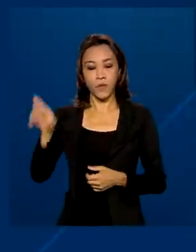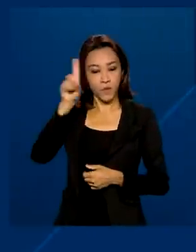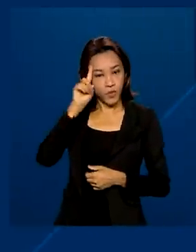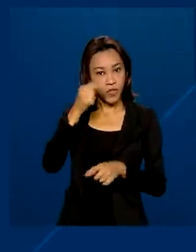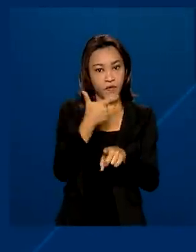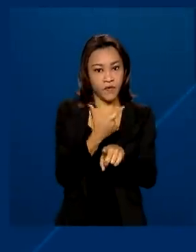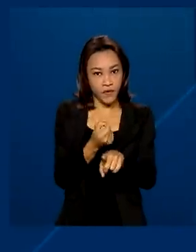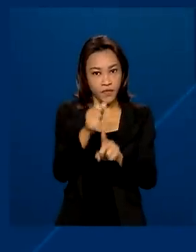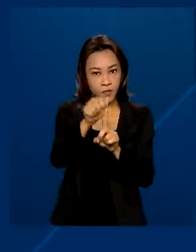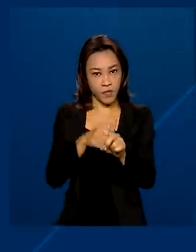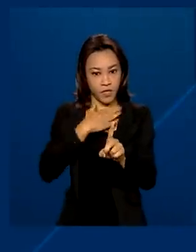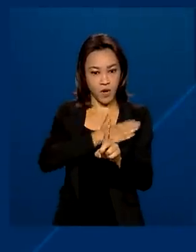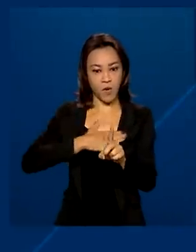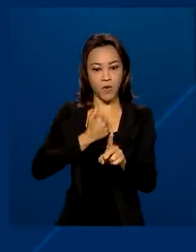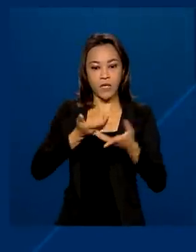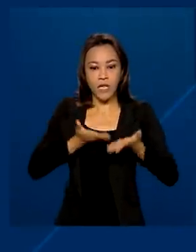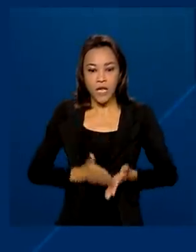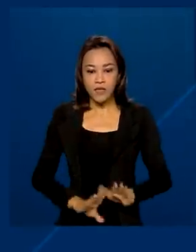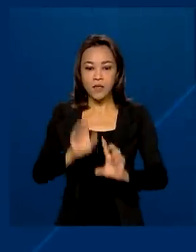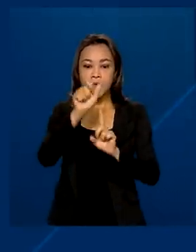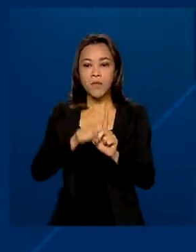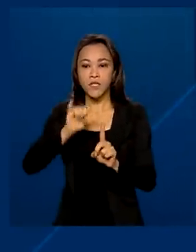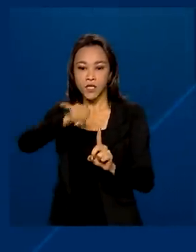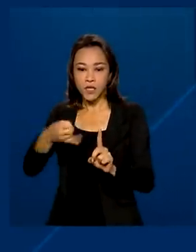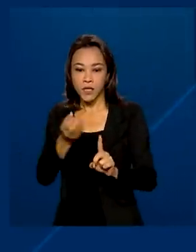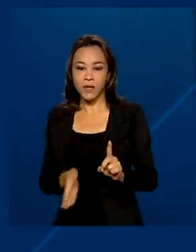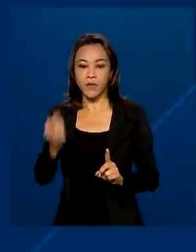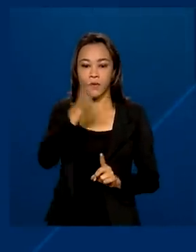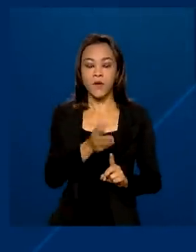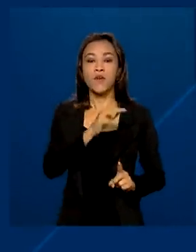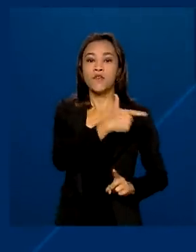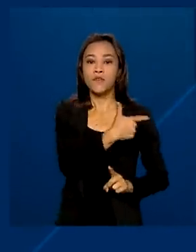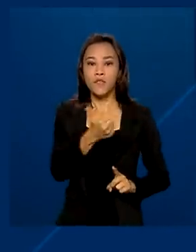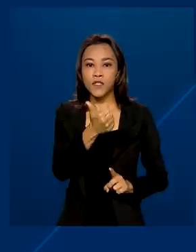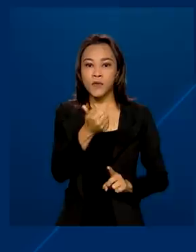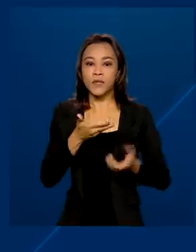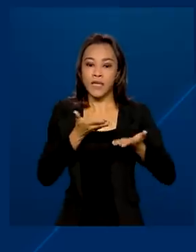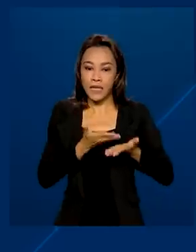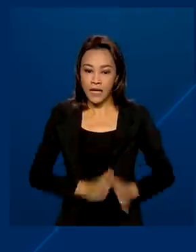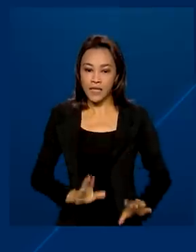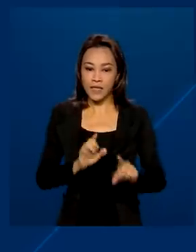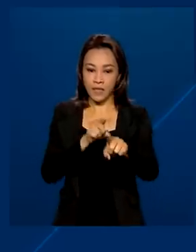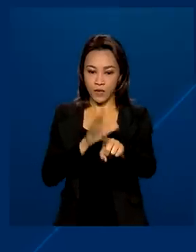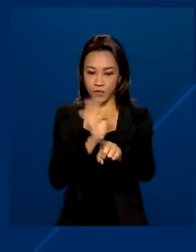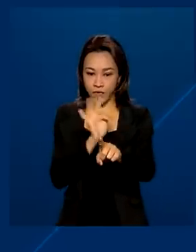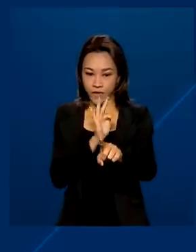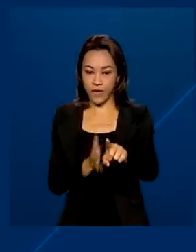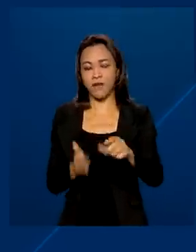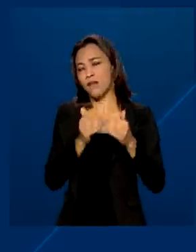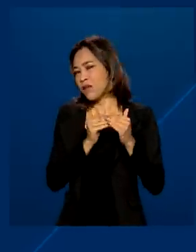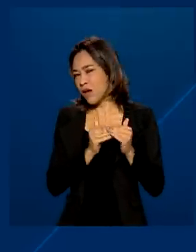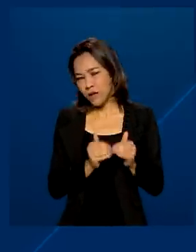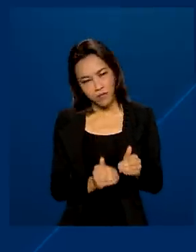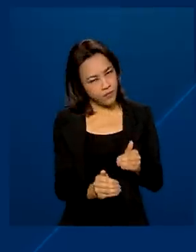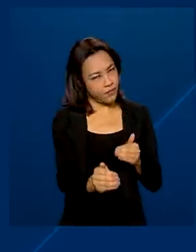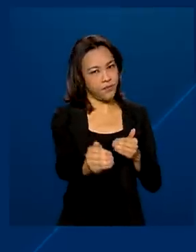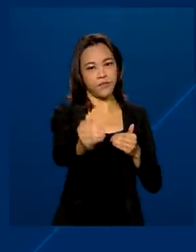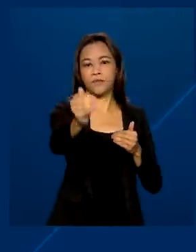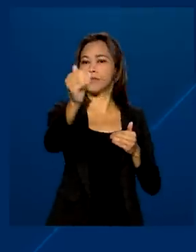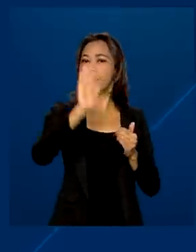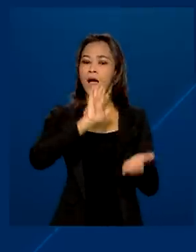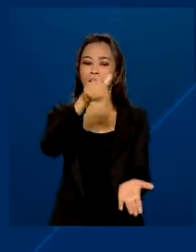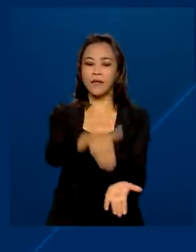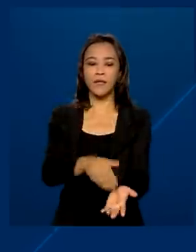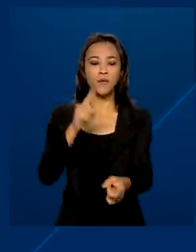de agosto, receberão os nascidos em janeiro. No dia 21, os nascidos em fevereiro. E assim sucessivamente